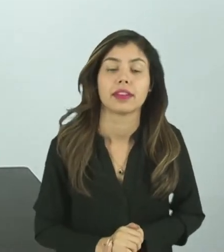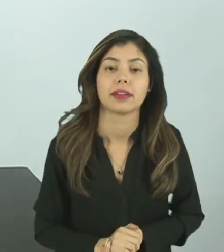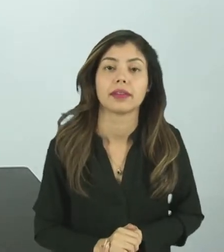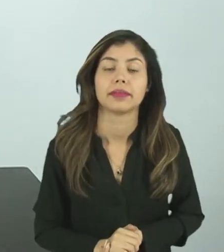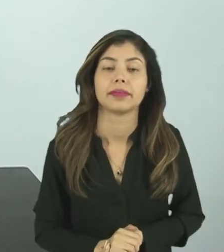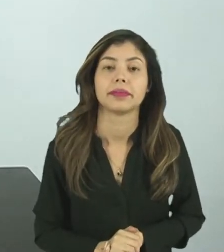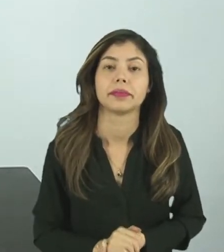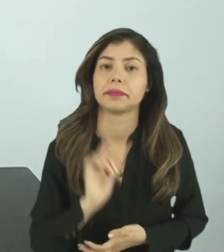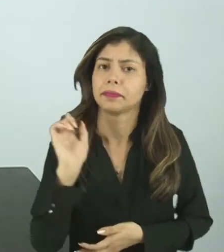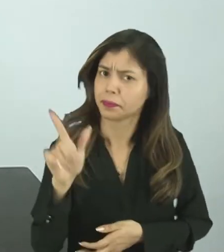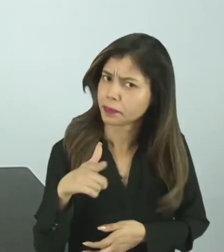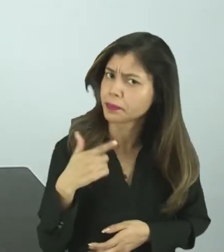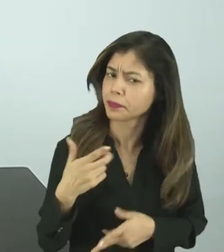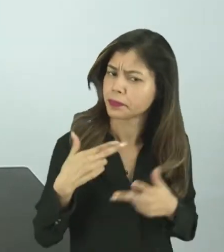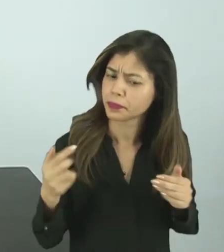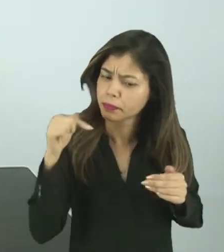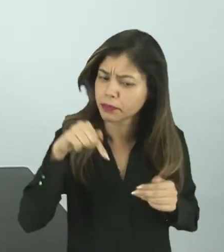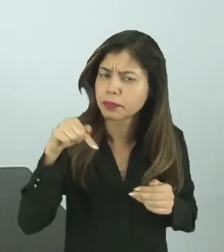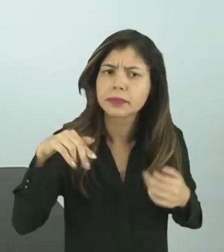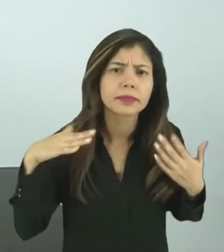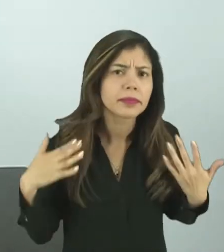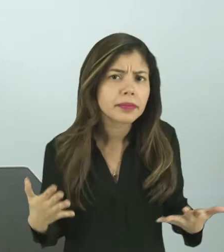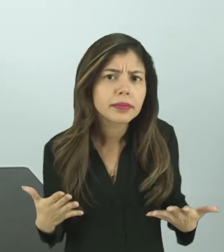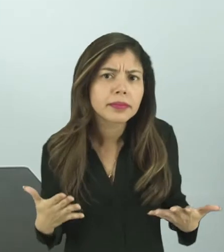ver se tem mais alguma coisa aqui.